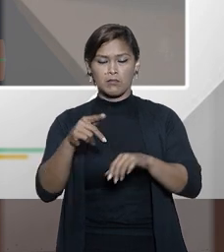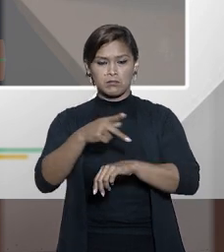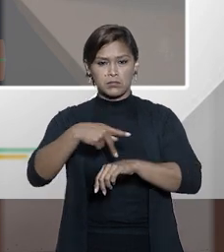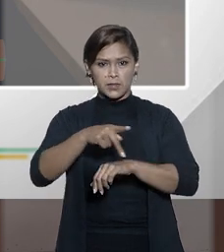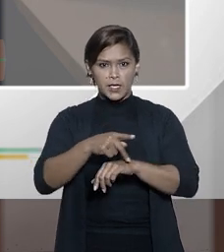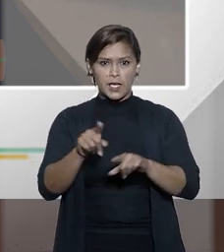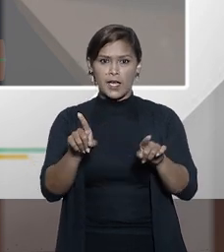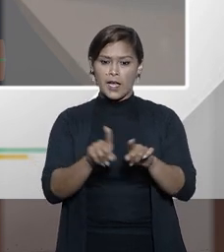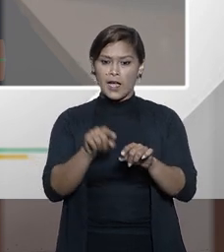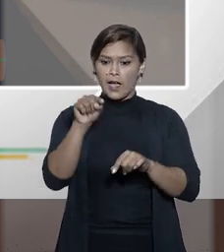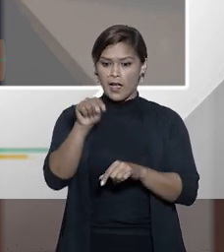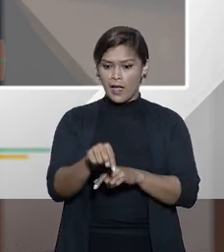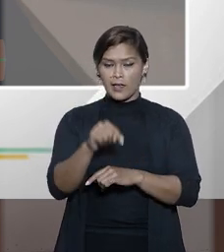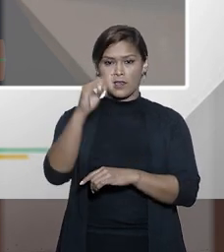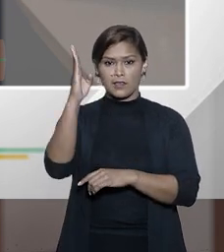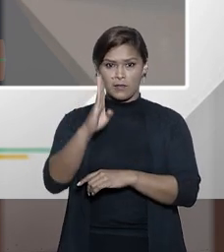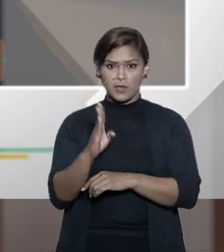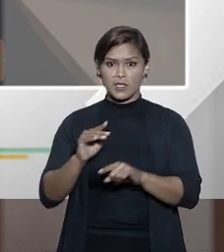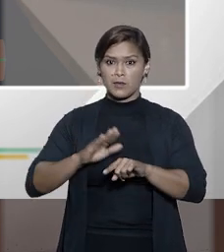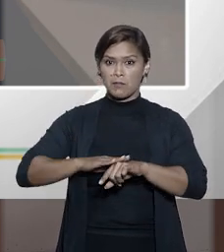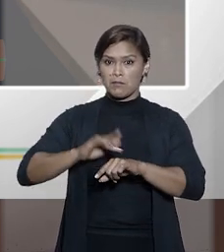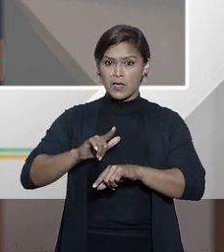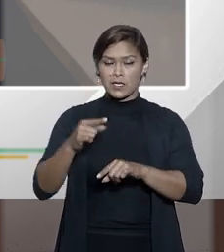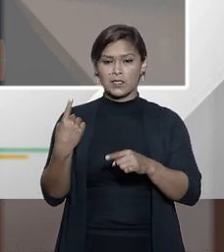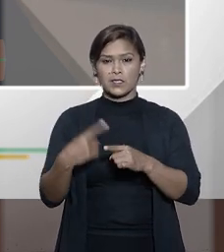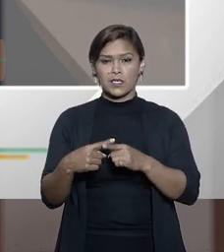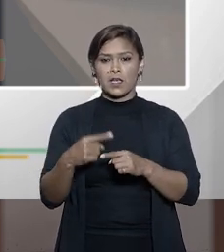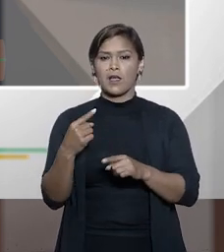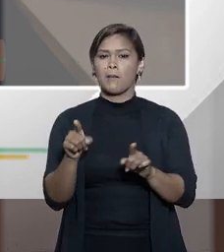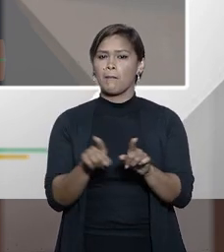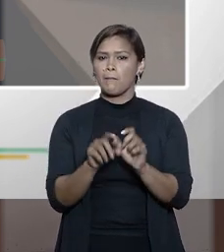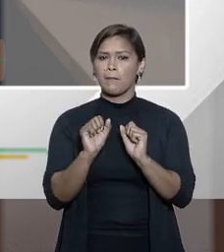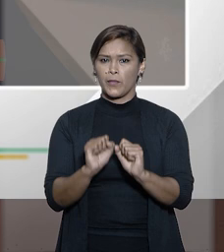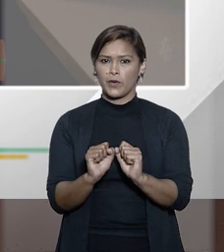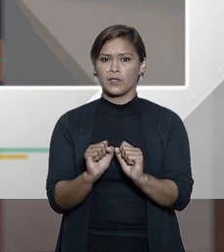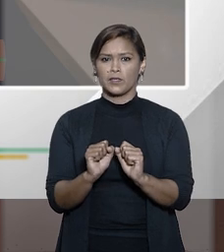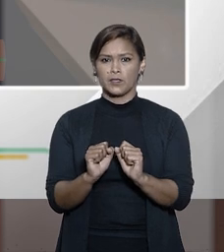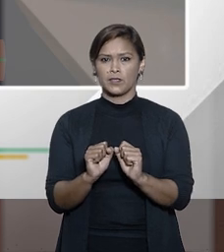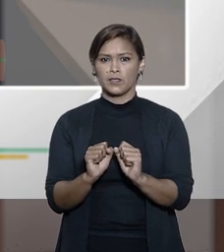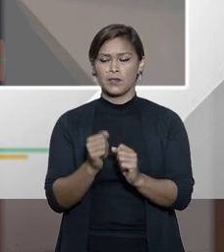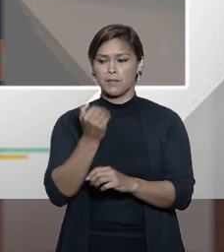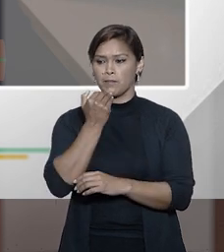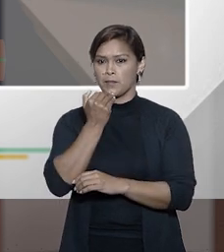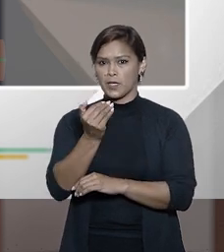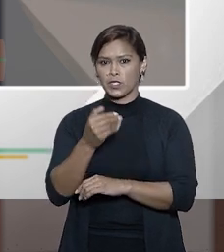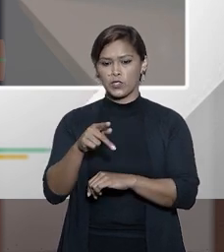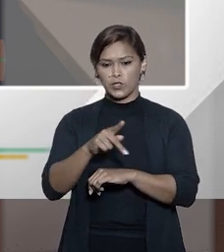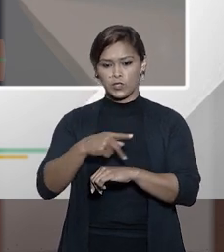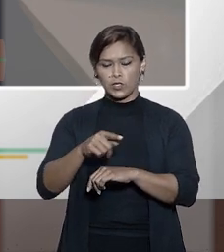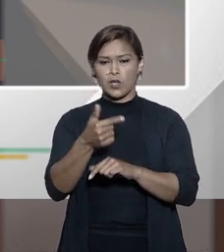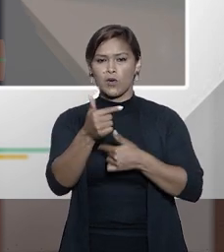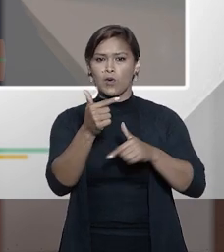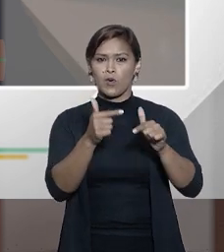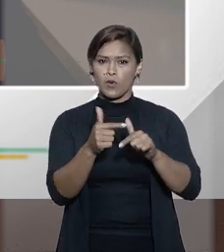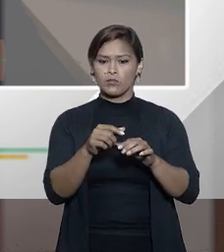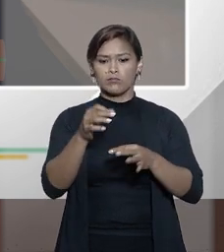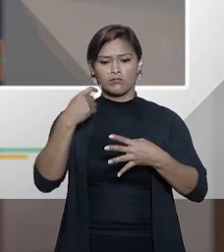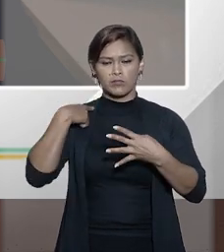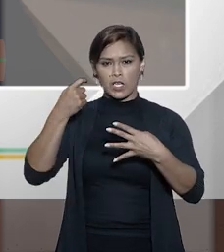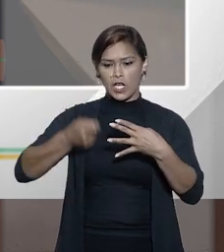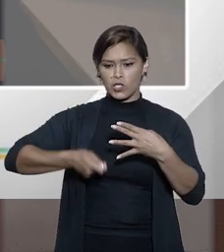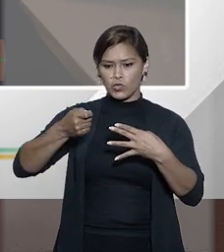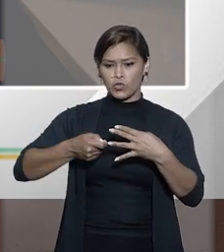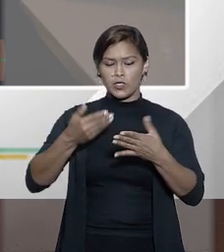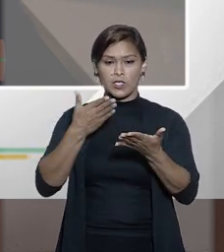estrangeiras aqui mas o fato de que nós também podemos pedir ao estrangeiro a justiça